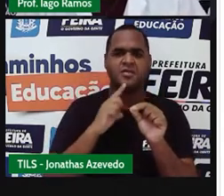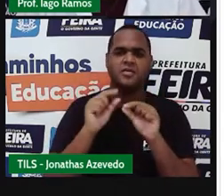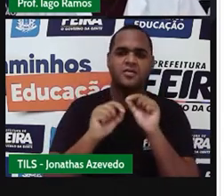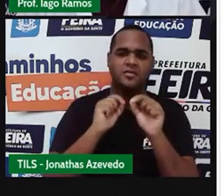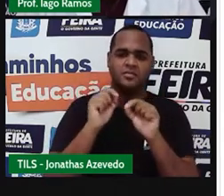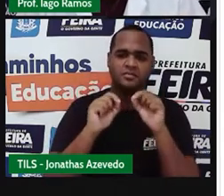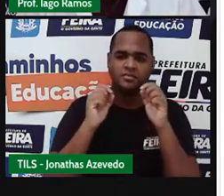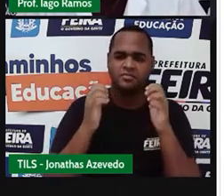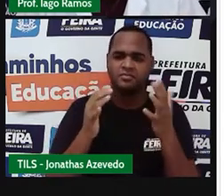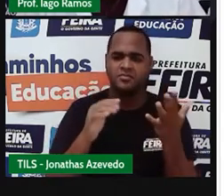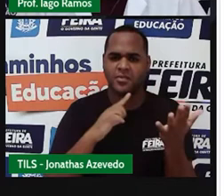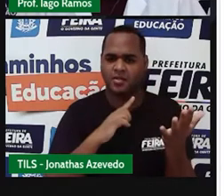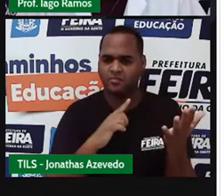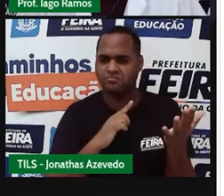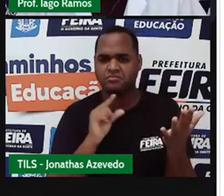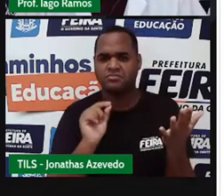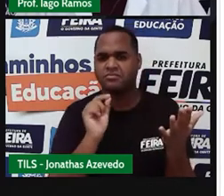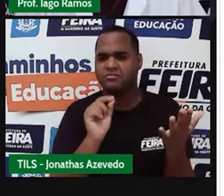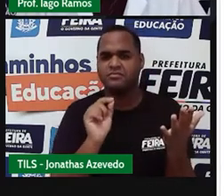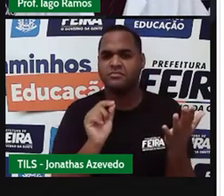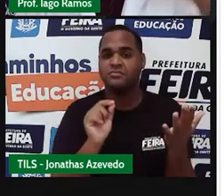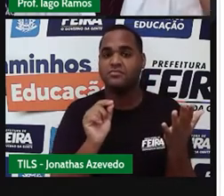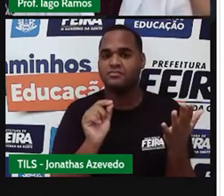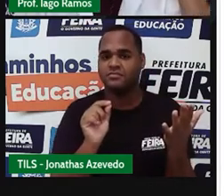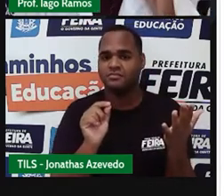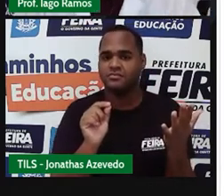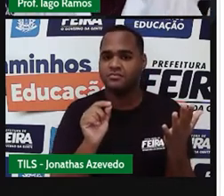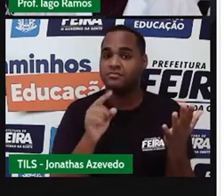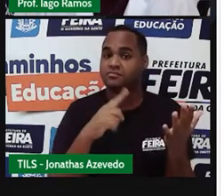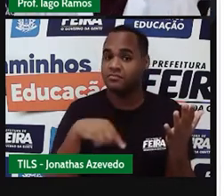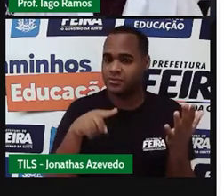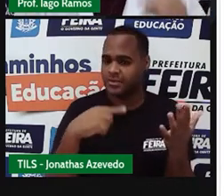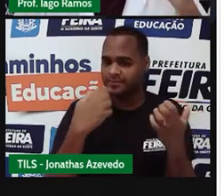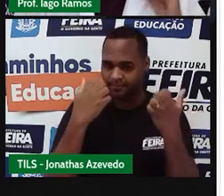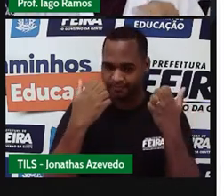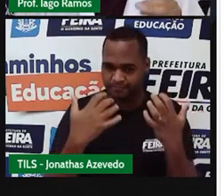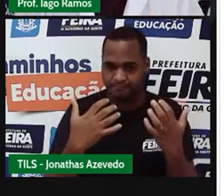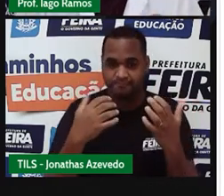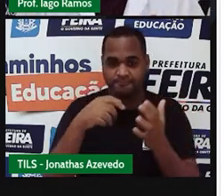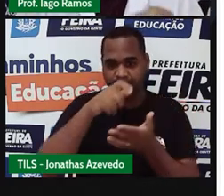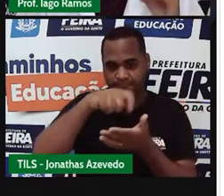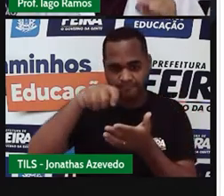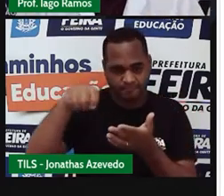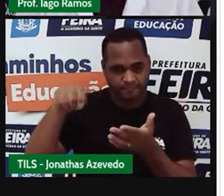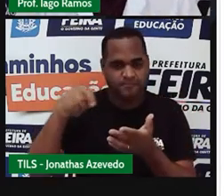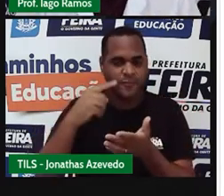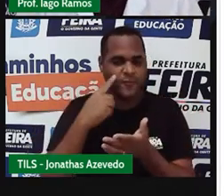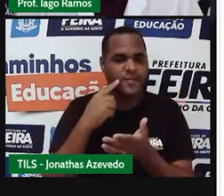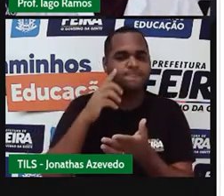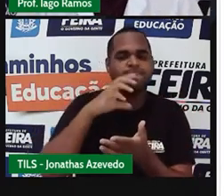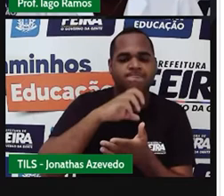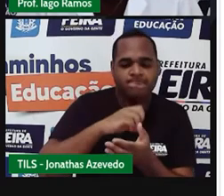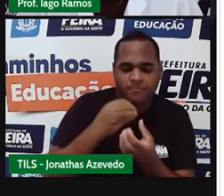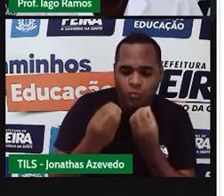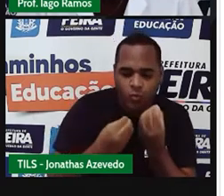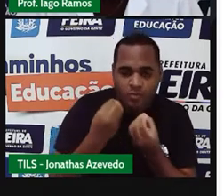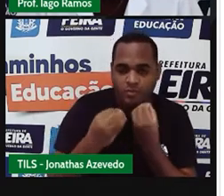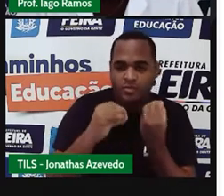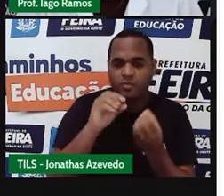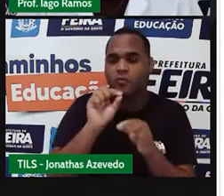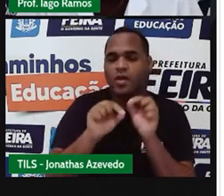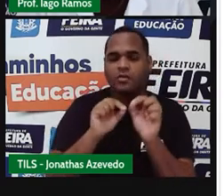curioso aqui? Olha só. Eu vou escrever na tela e você vai tentar achar o que é que tem de curioso.